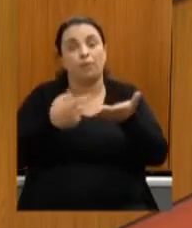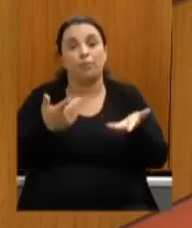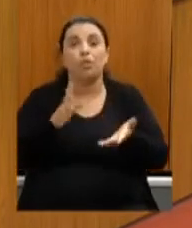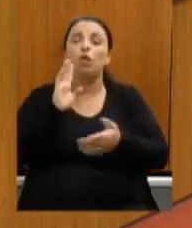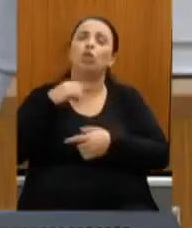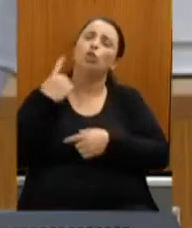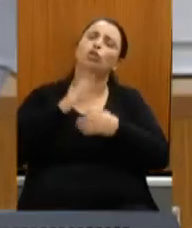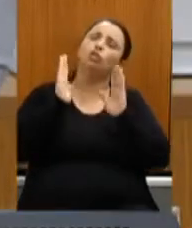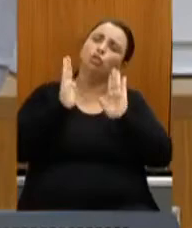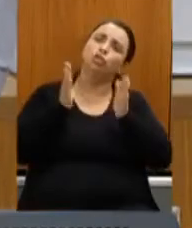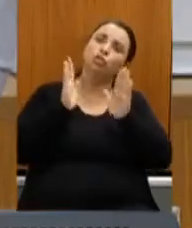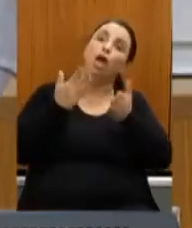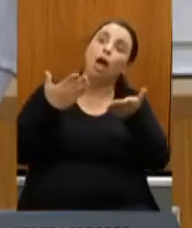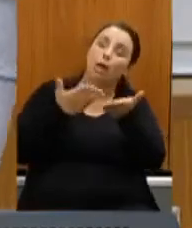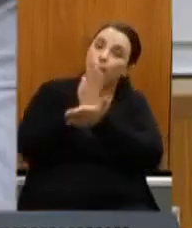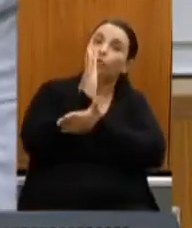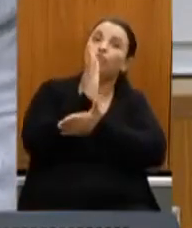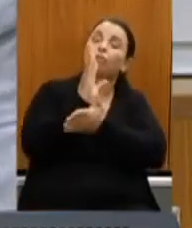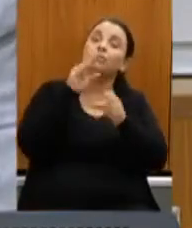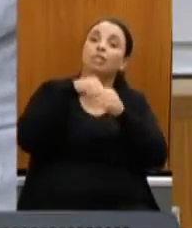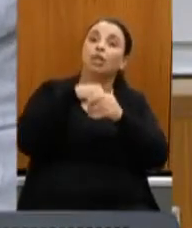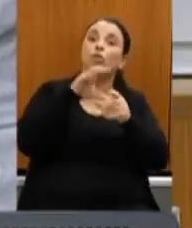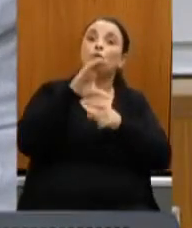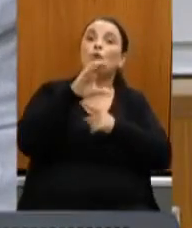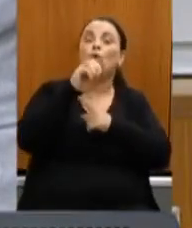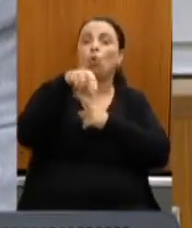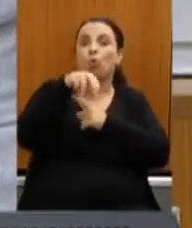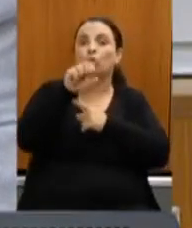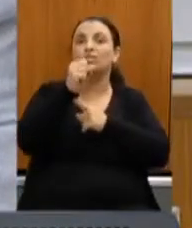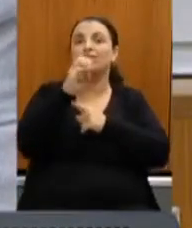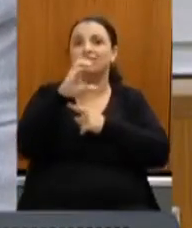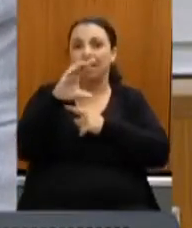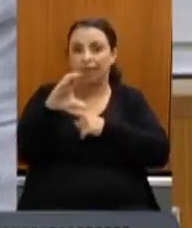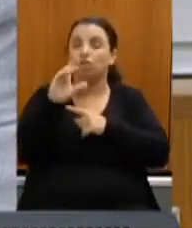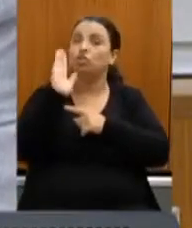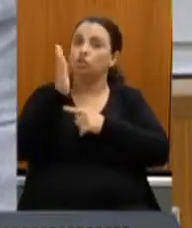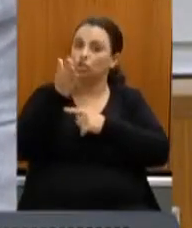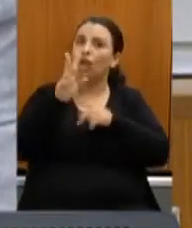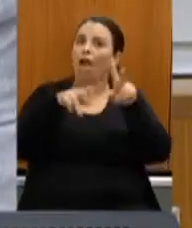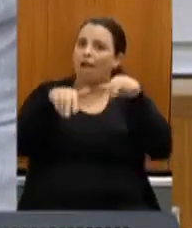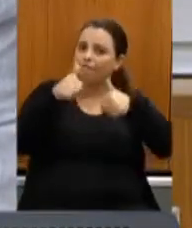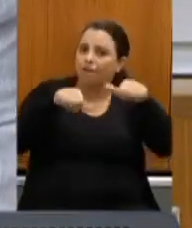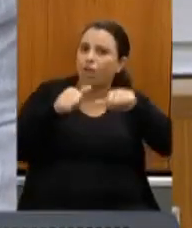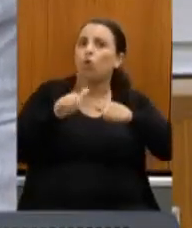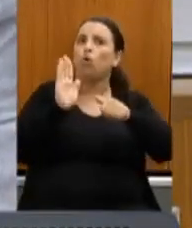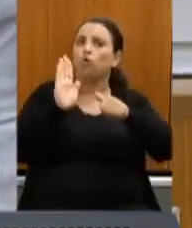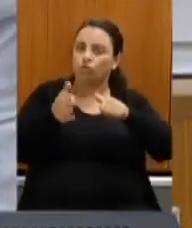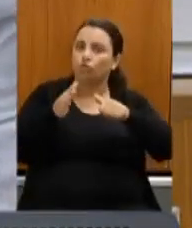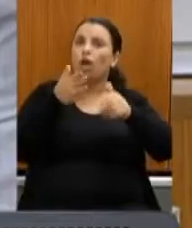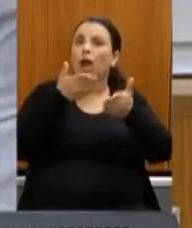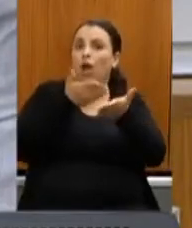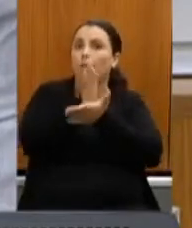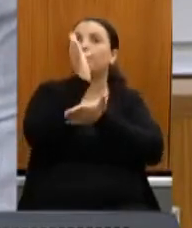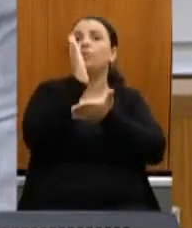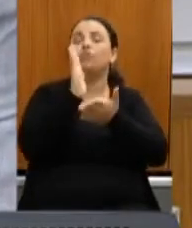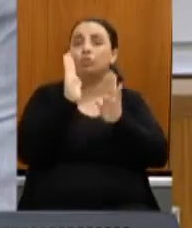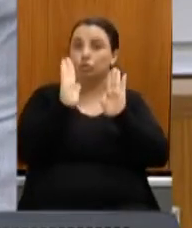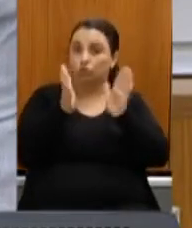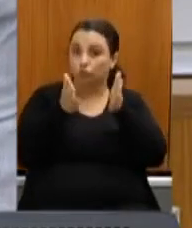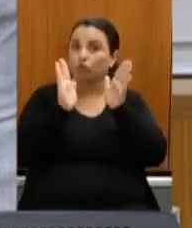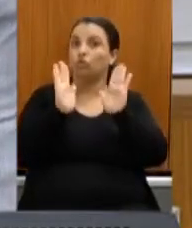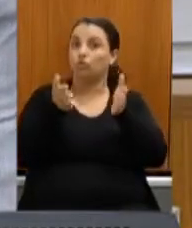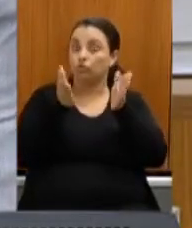ou seja o CONSEC já avaliou já aprovou agora se nós colocarmos